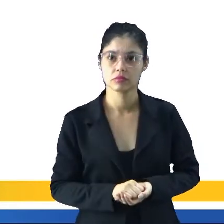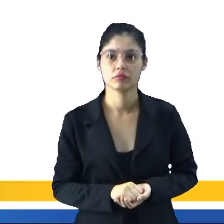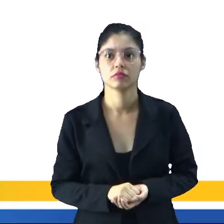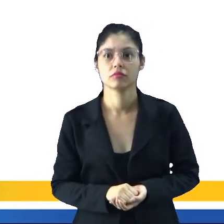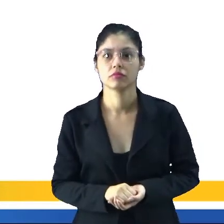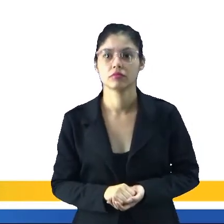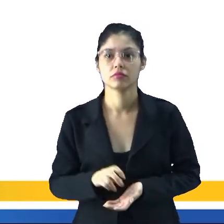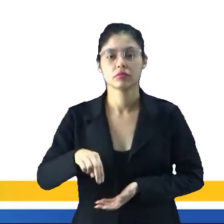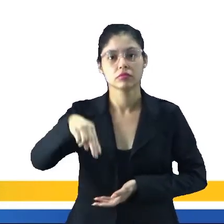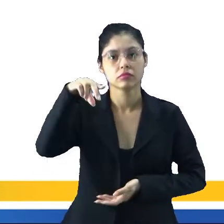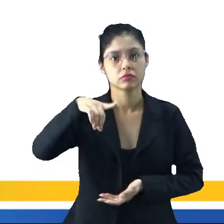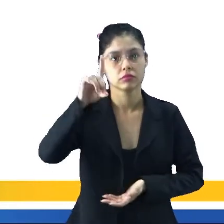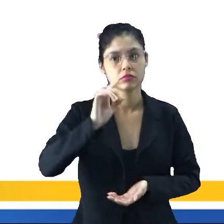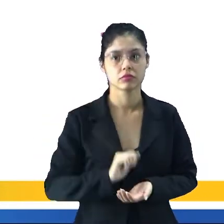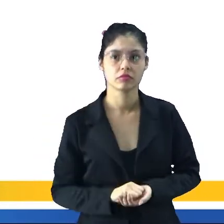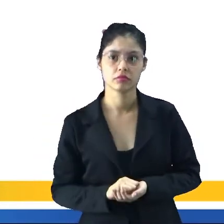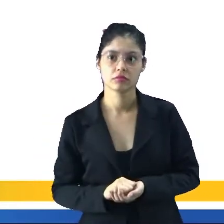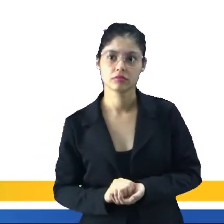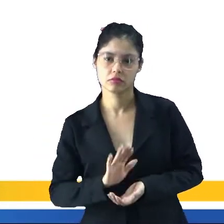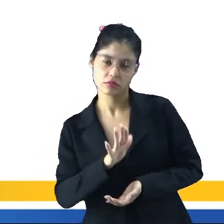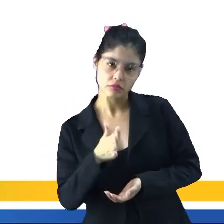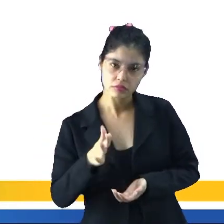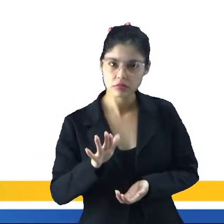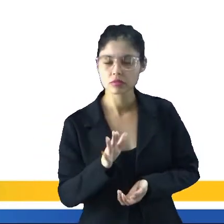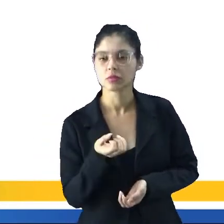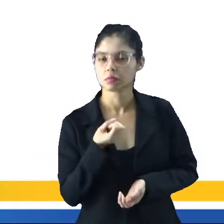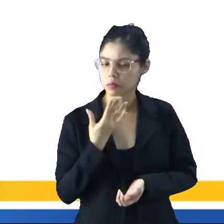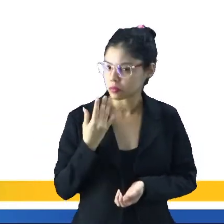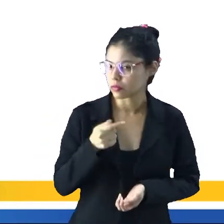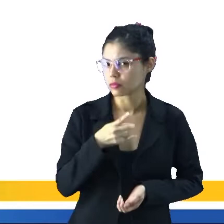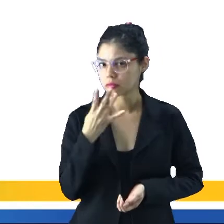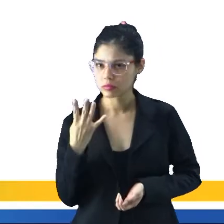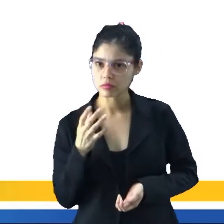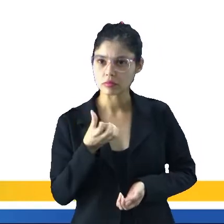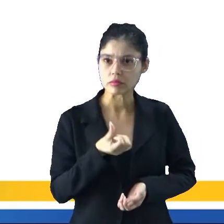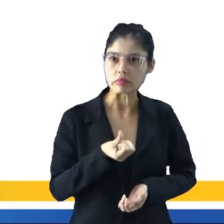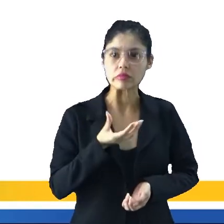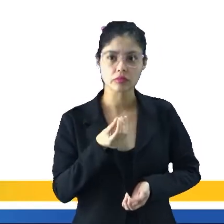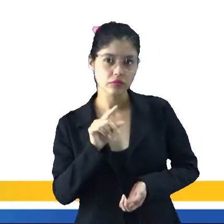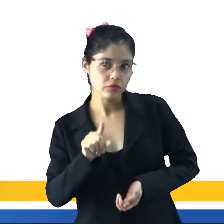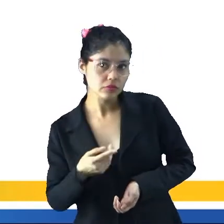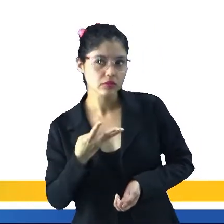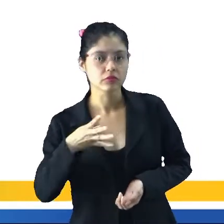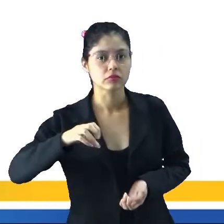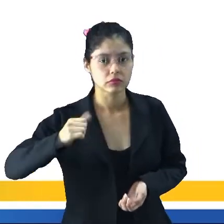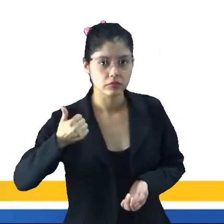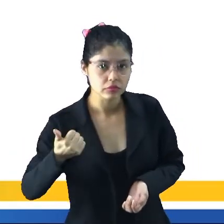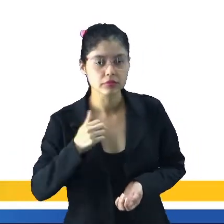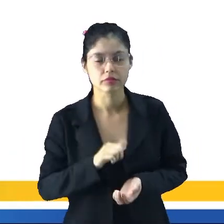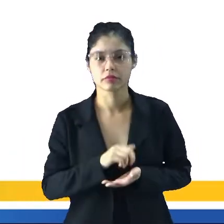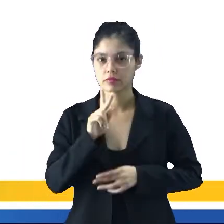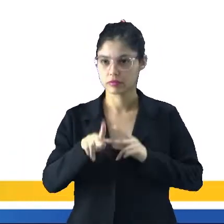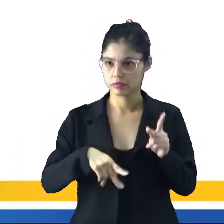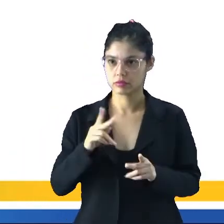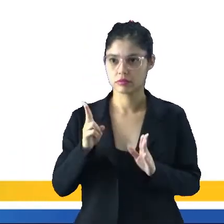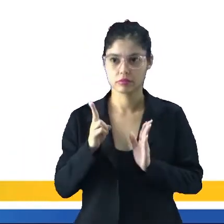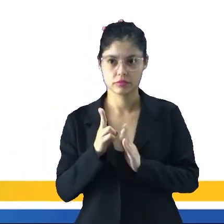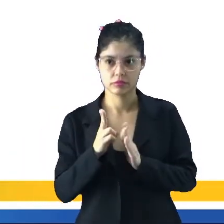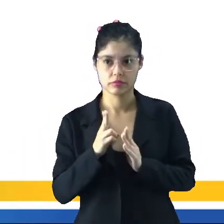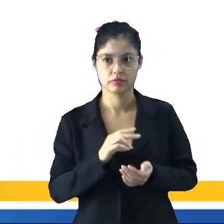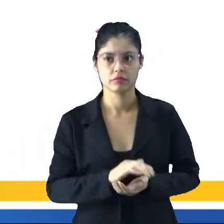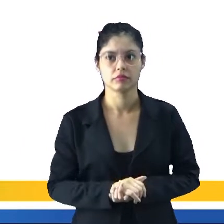E aí, no nordeste também, uma quantidade, né, 69.491 lá no nordeste.